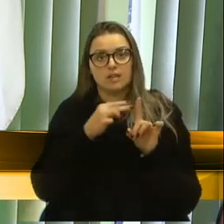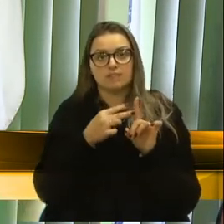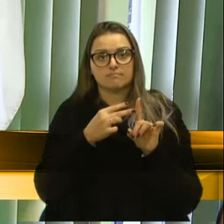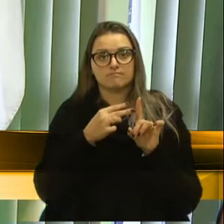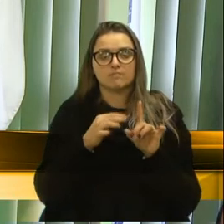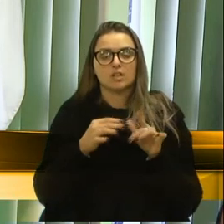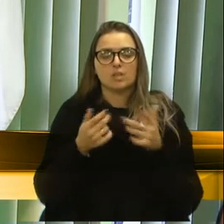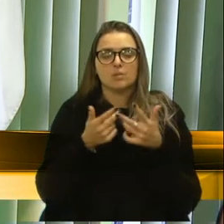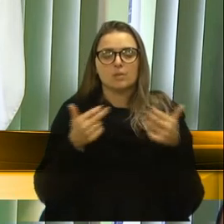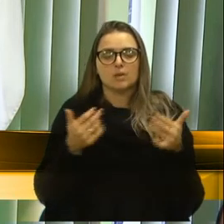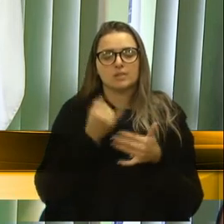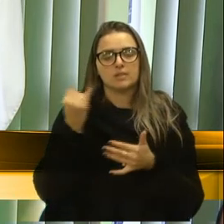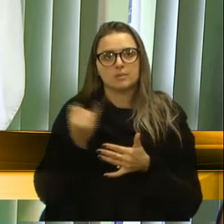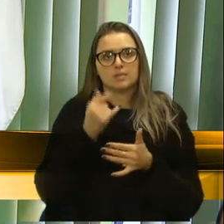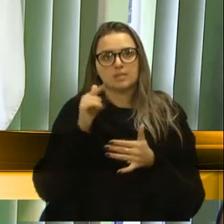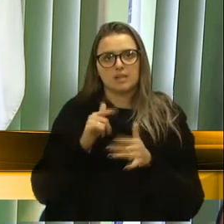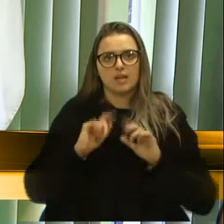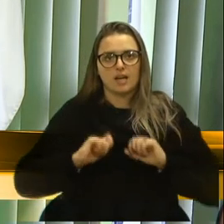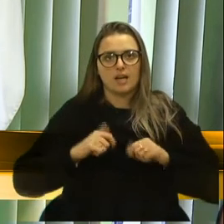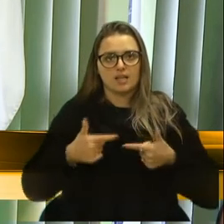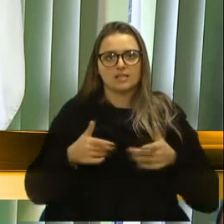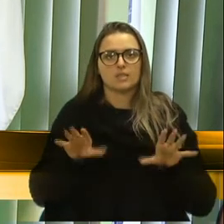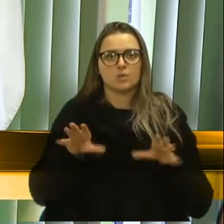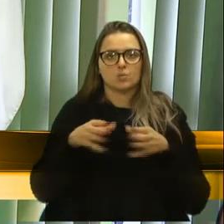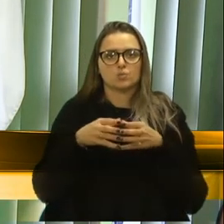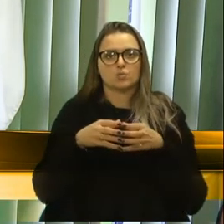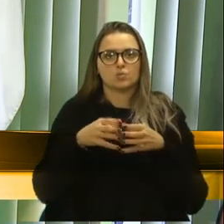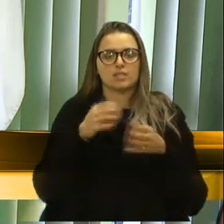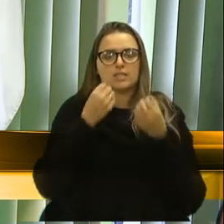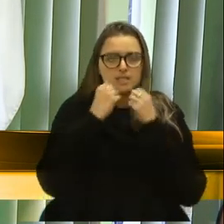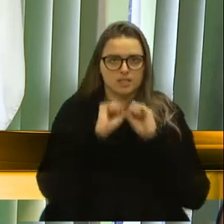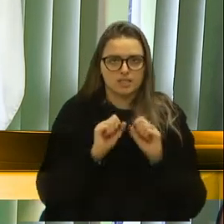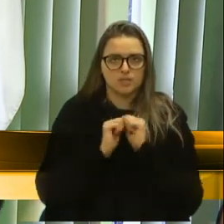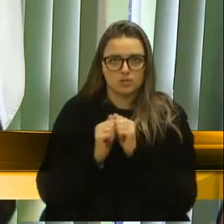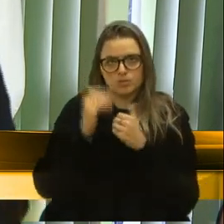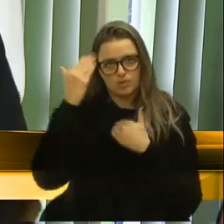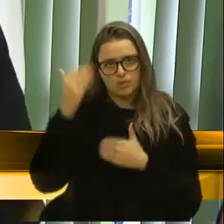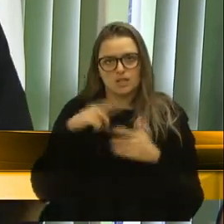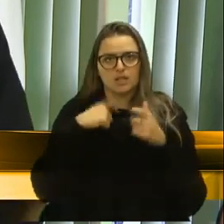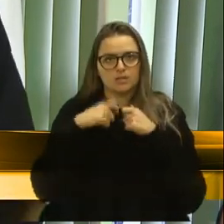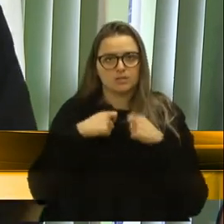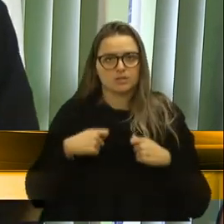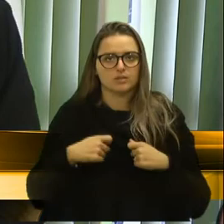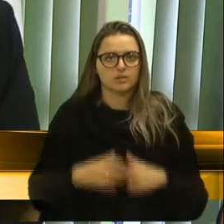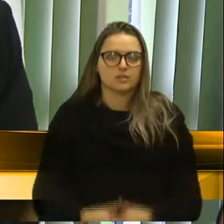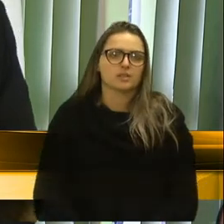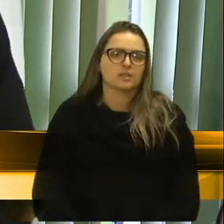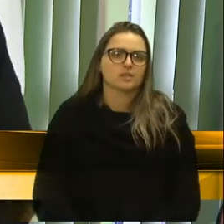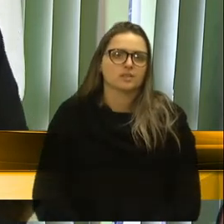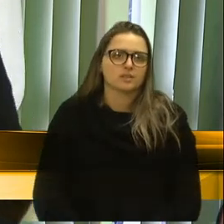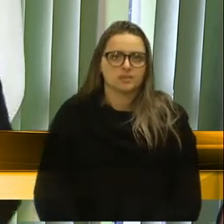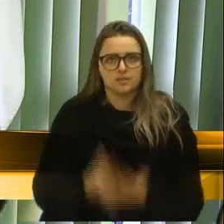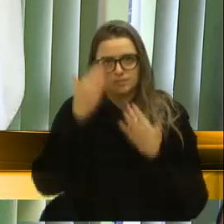fato importante que é ação em conjunto. Obrigado, vereador Ricardo Daneluz. Obrigado a todos.